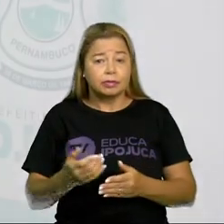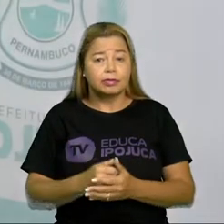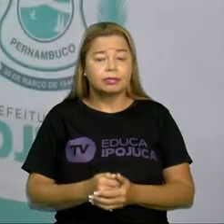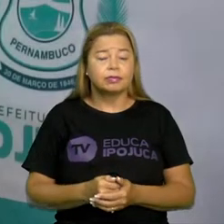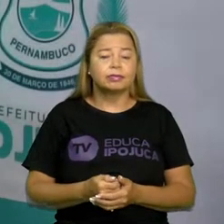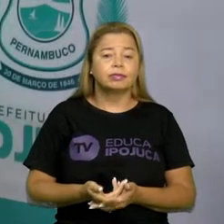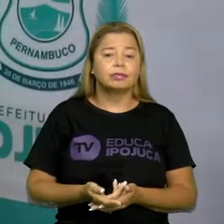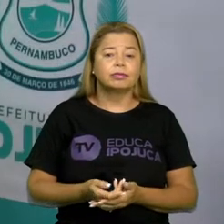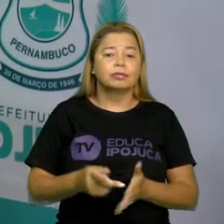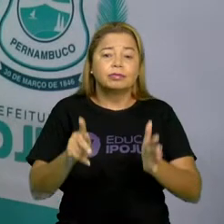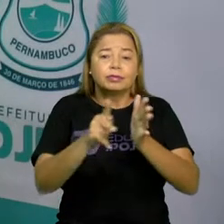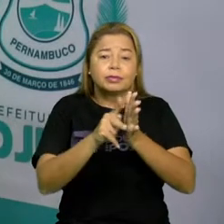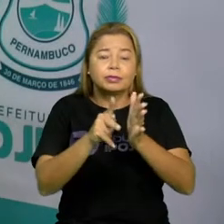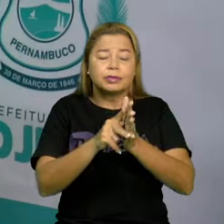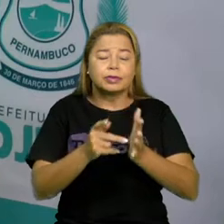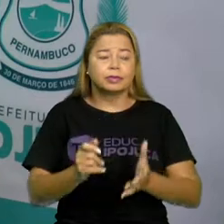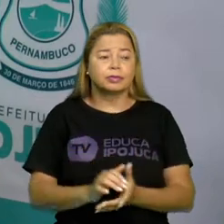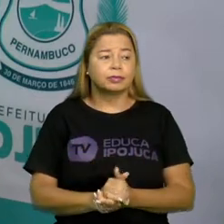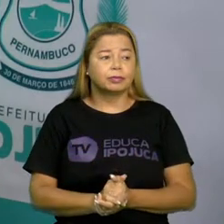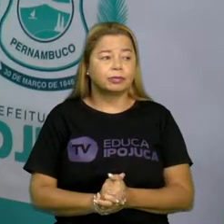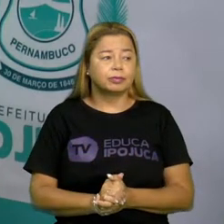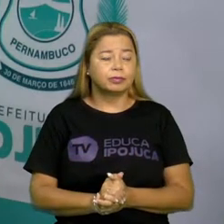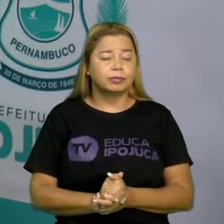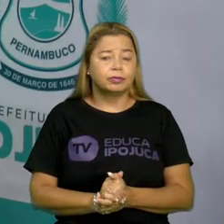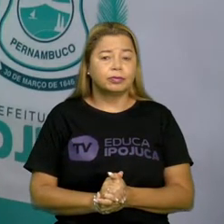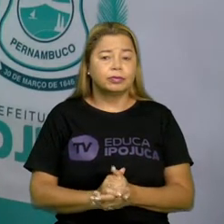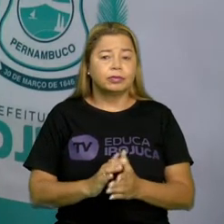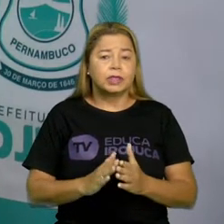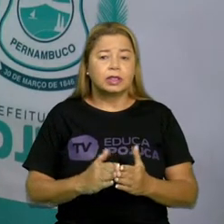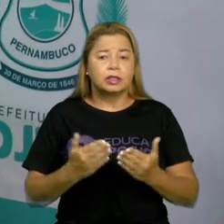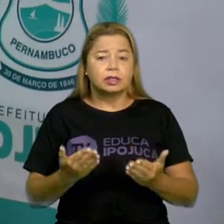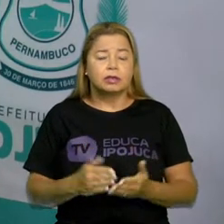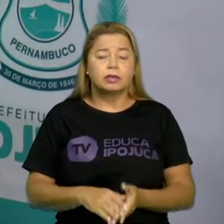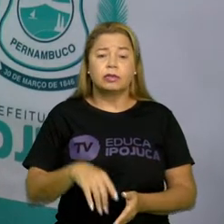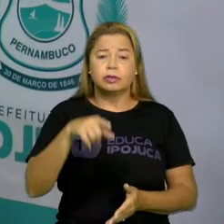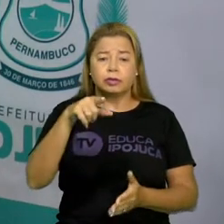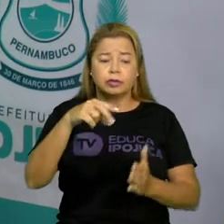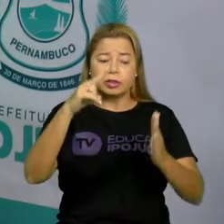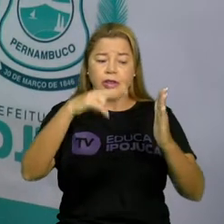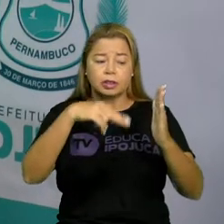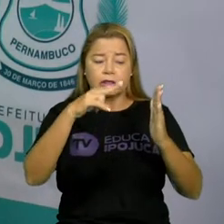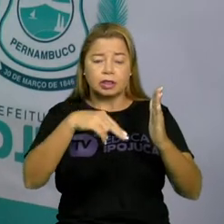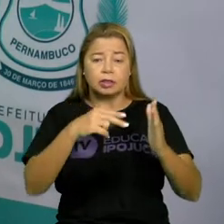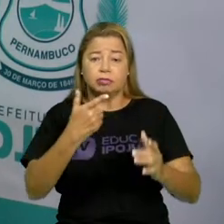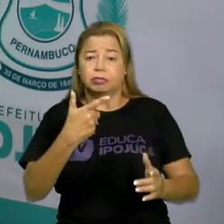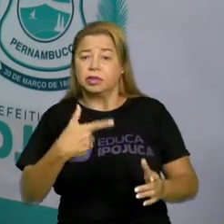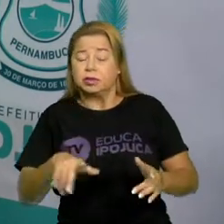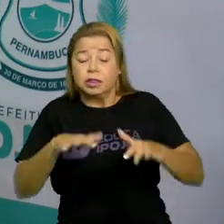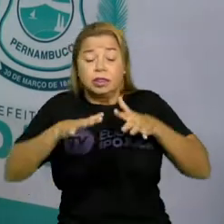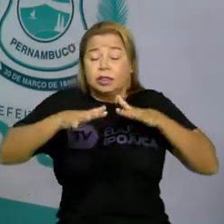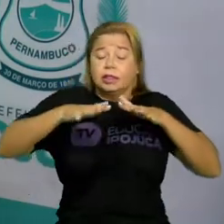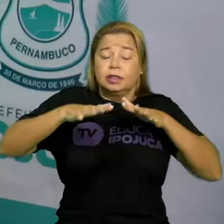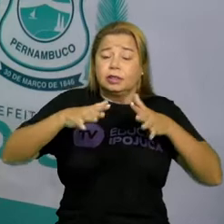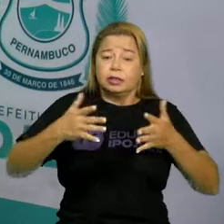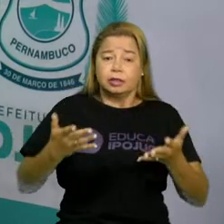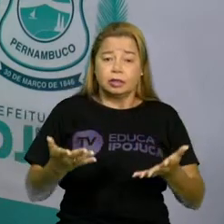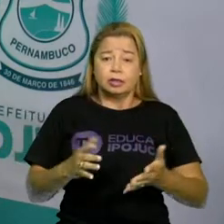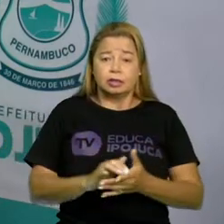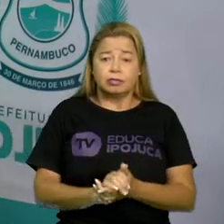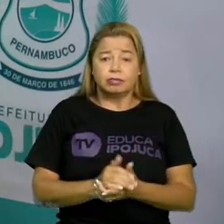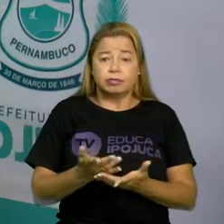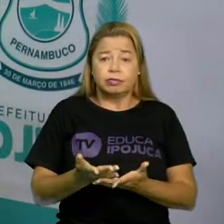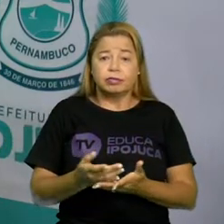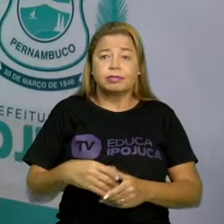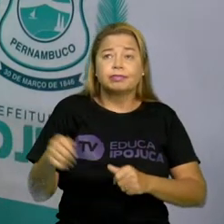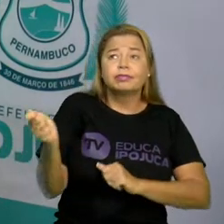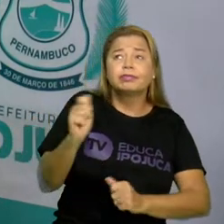Ou seja, aquela que você lê e não sentir a vibração, quando você lê aqui, pipa. Você pode